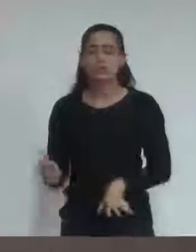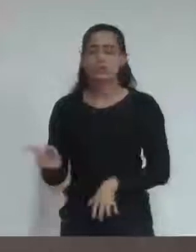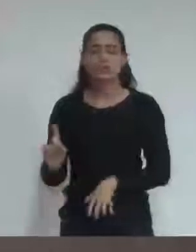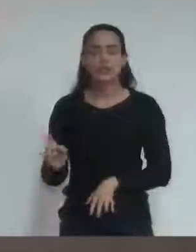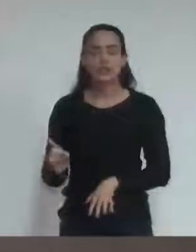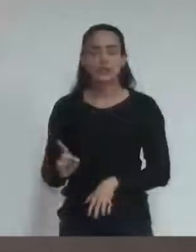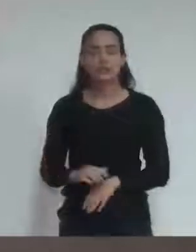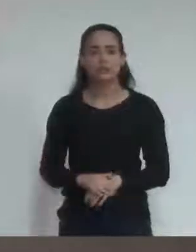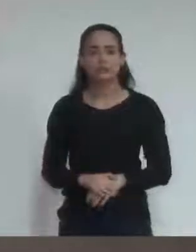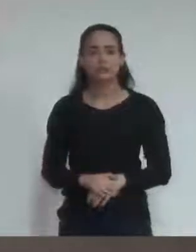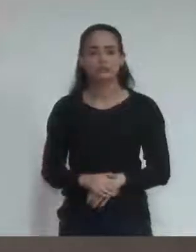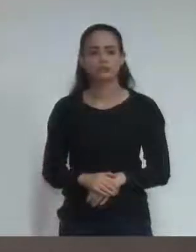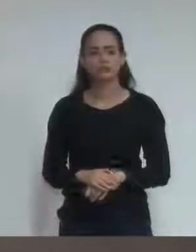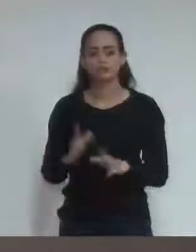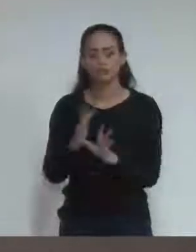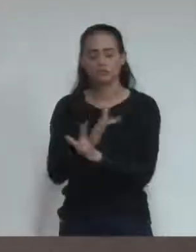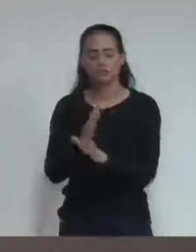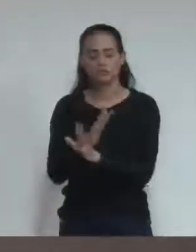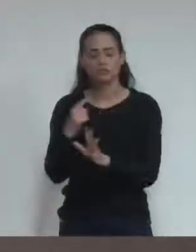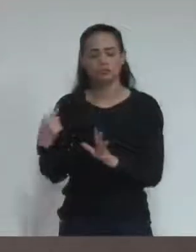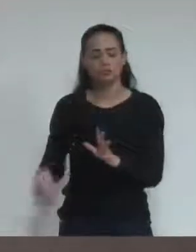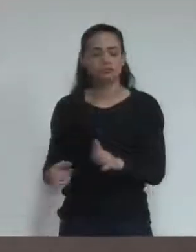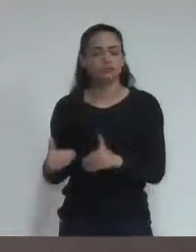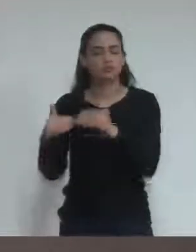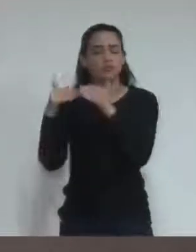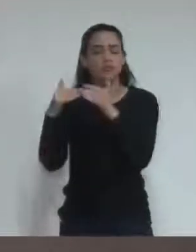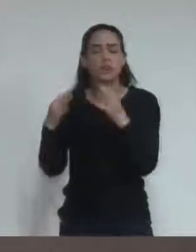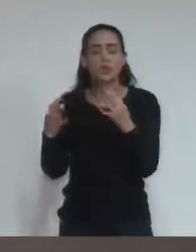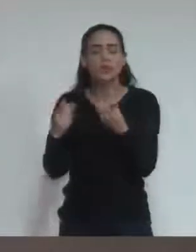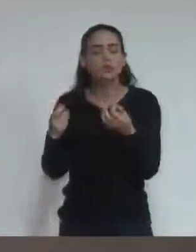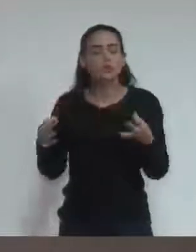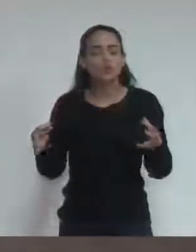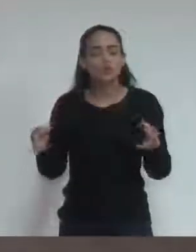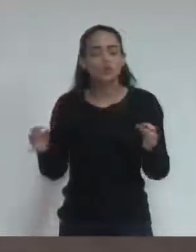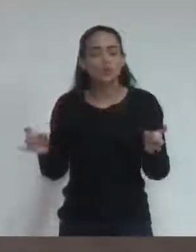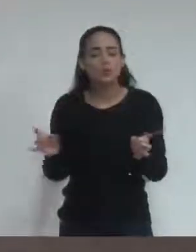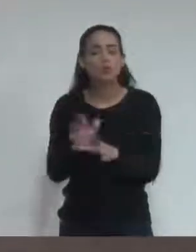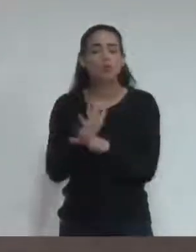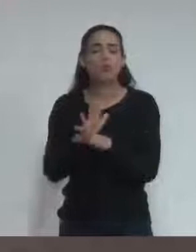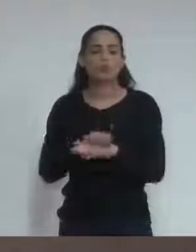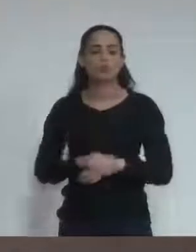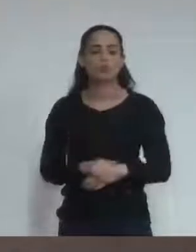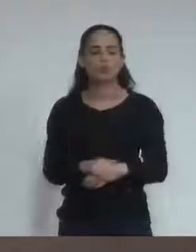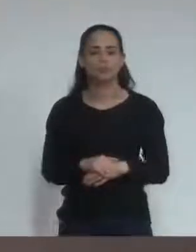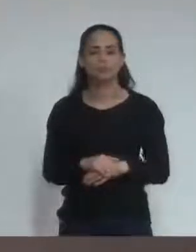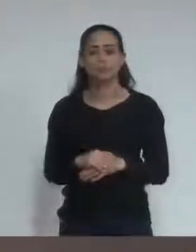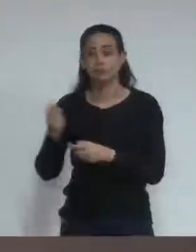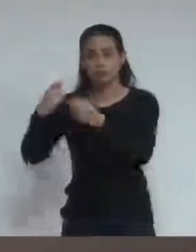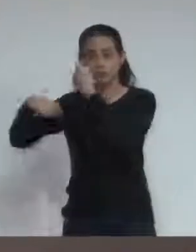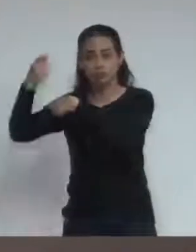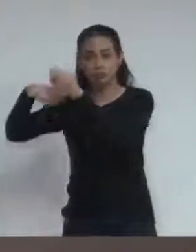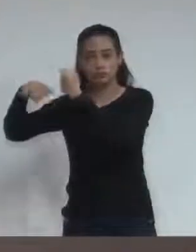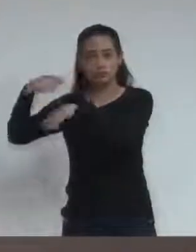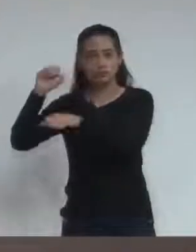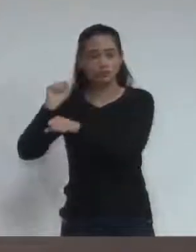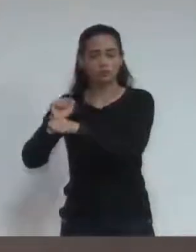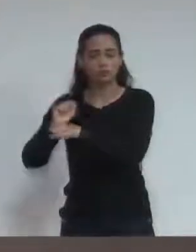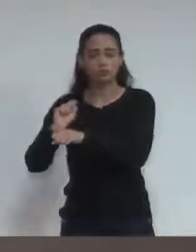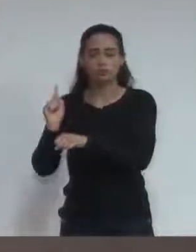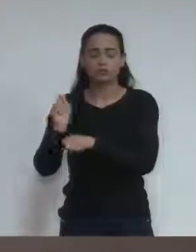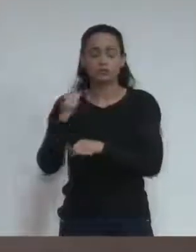hora que tudo estiver certo. Então, Vinhedo não vai perder, não. E não tem que parar a administração para cuidar de comissão processante.